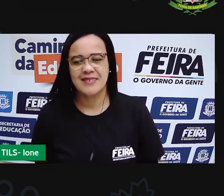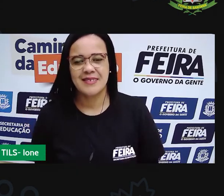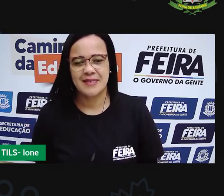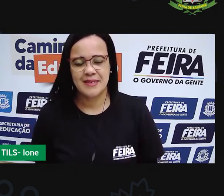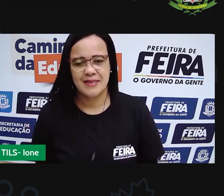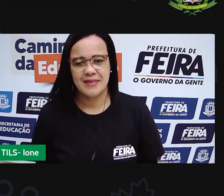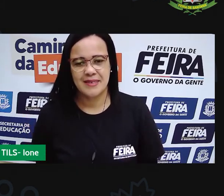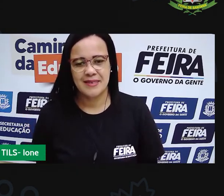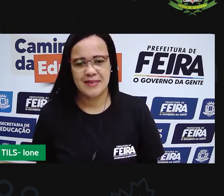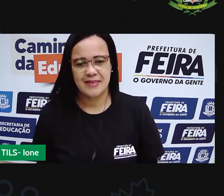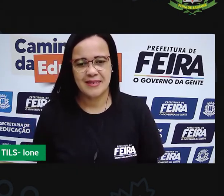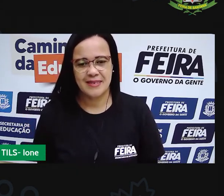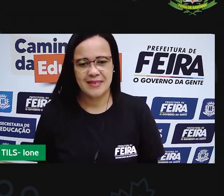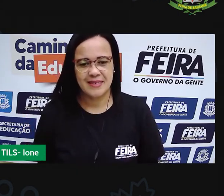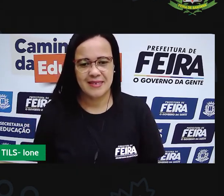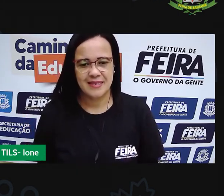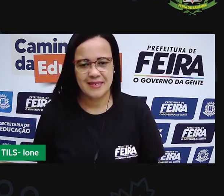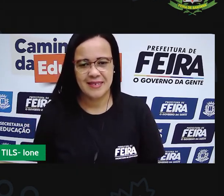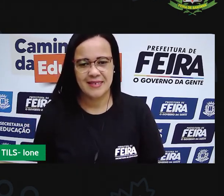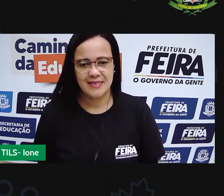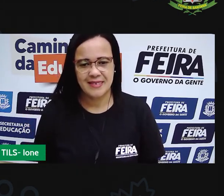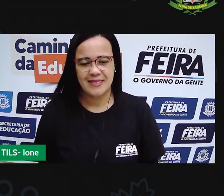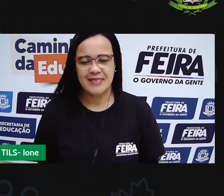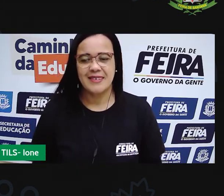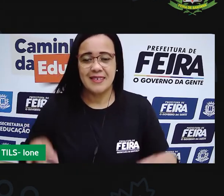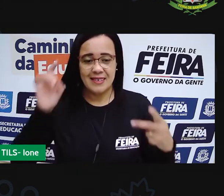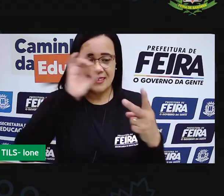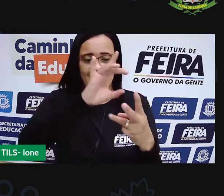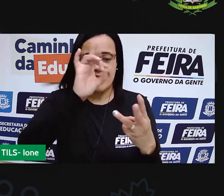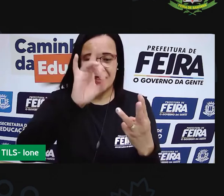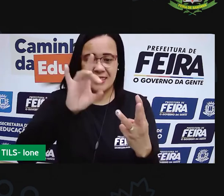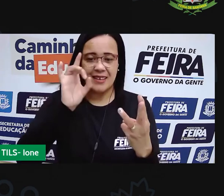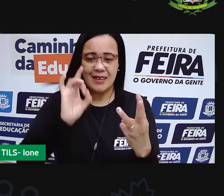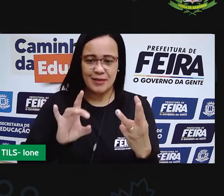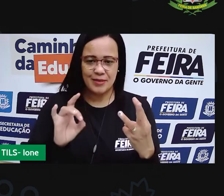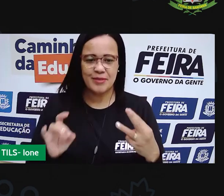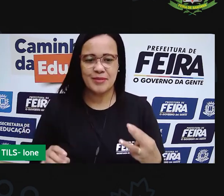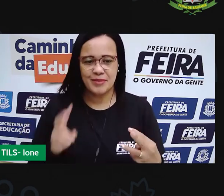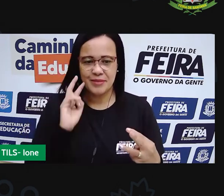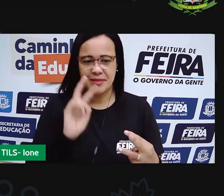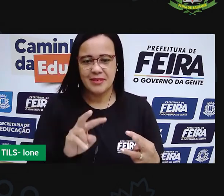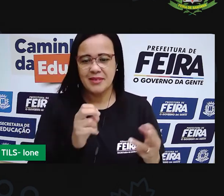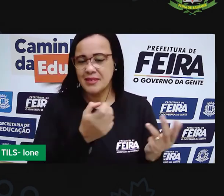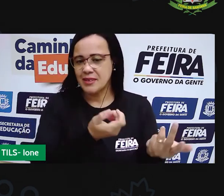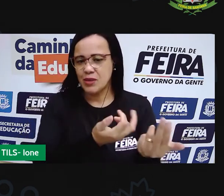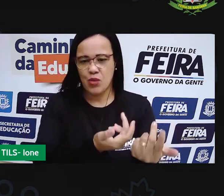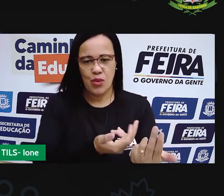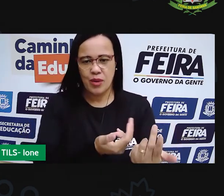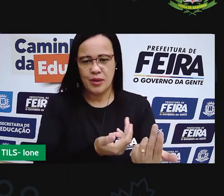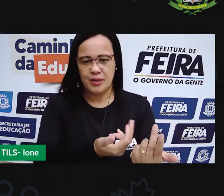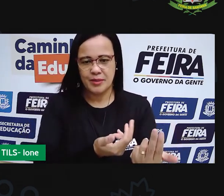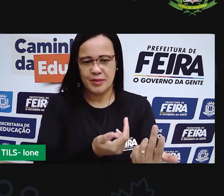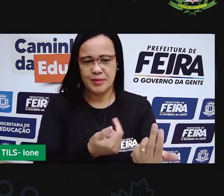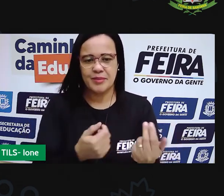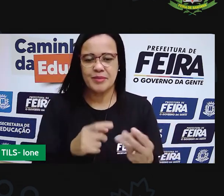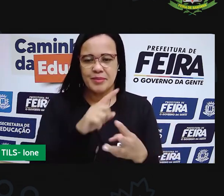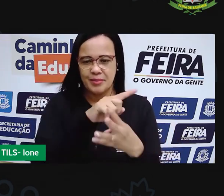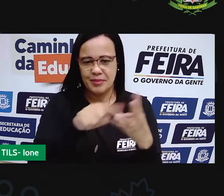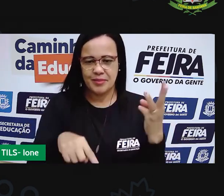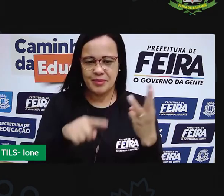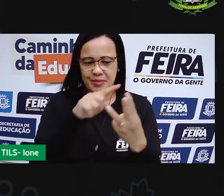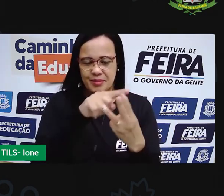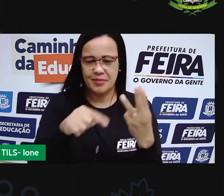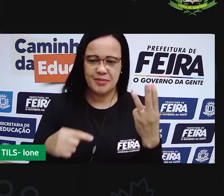vai ficar assim como eu tô mostrando pra vocês as três figuras